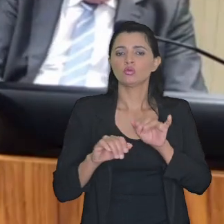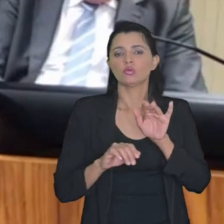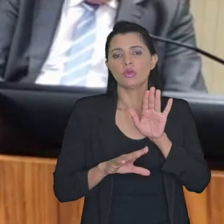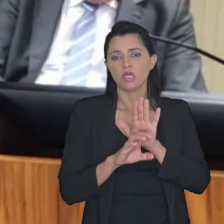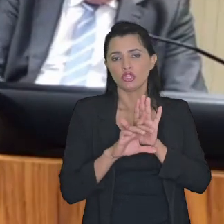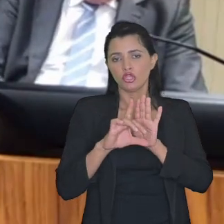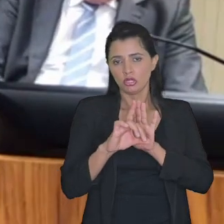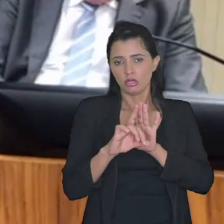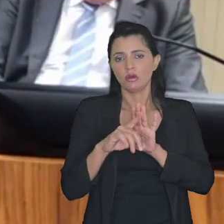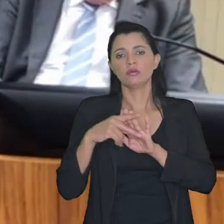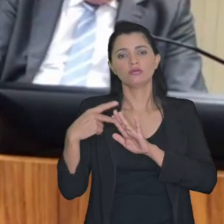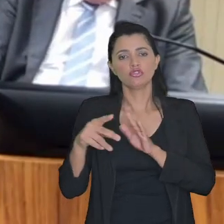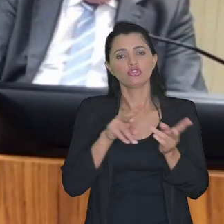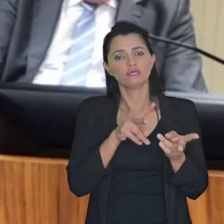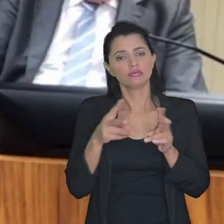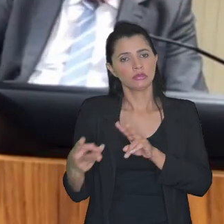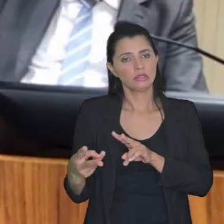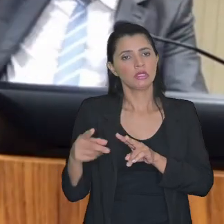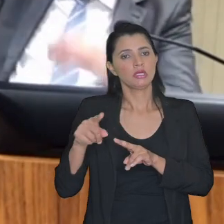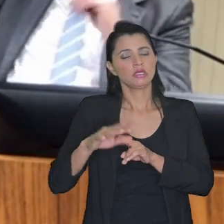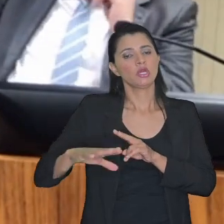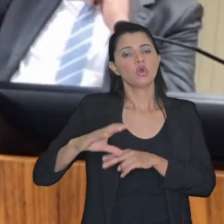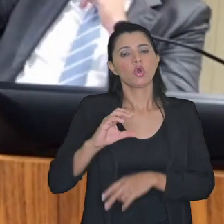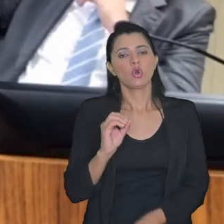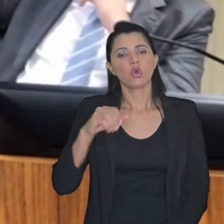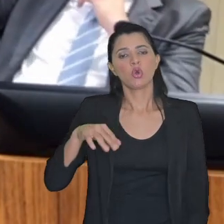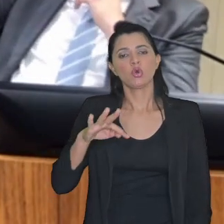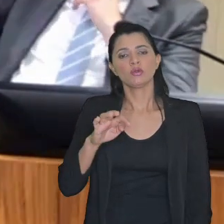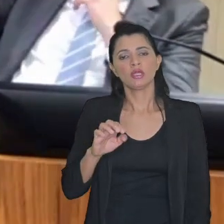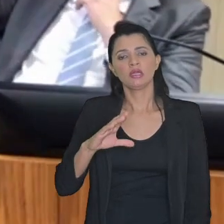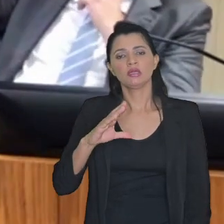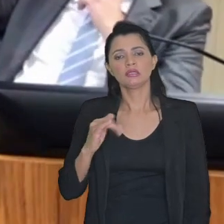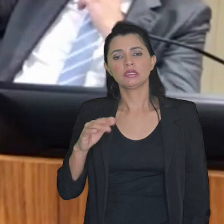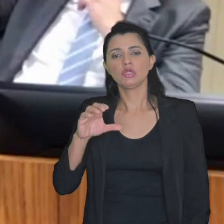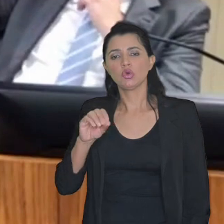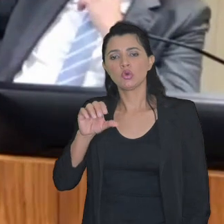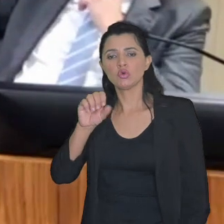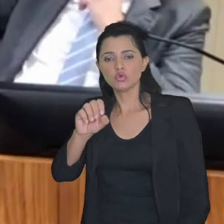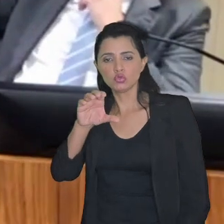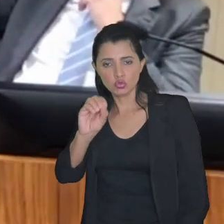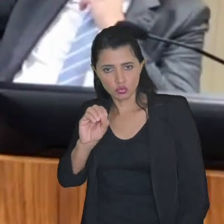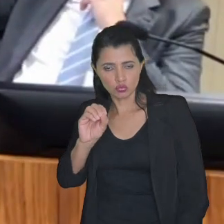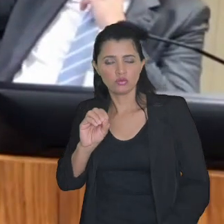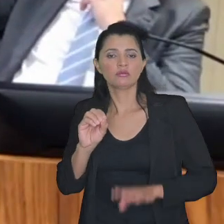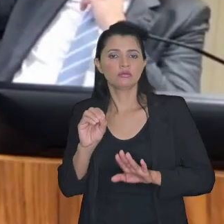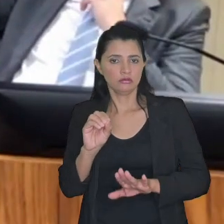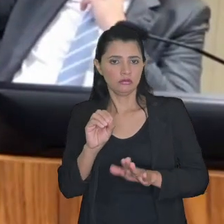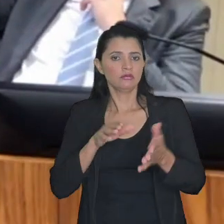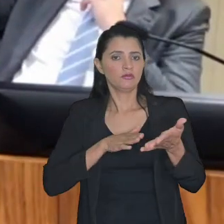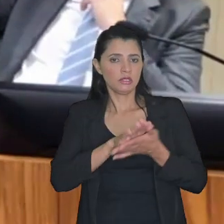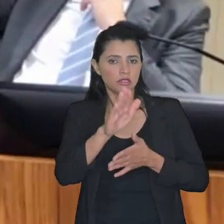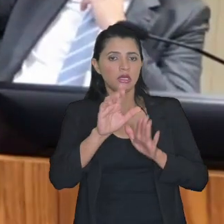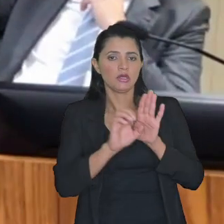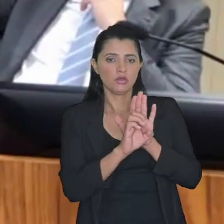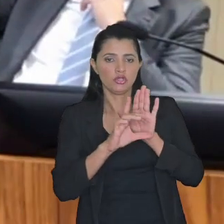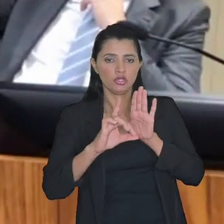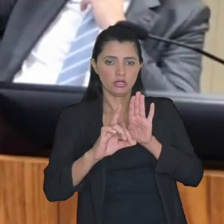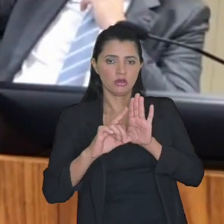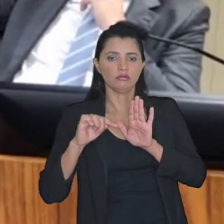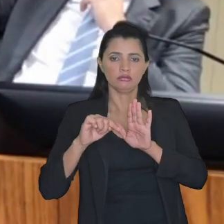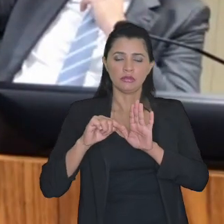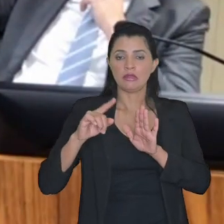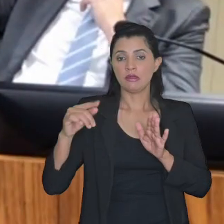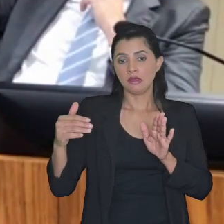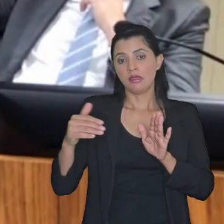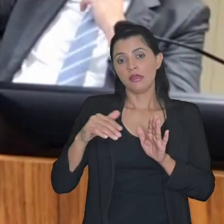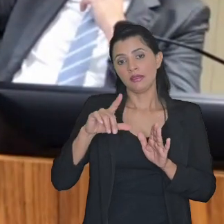edital de transação no contencioso foi lançado um edital de transação no contencioso relativamente